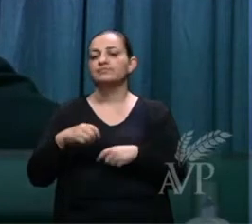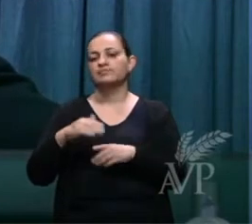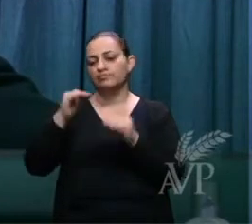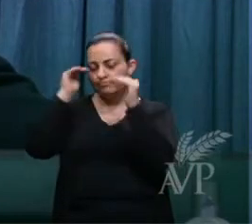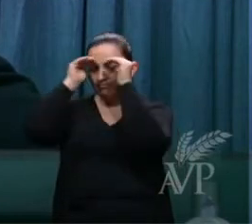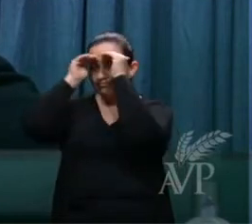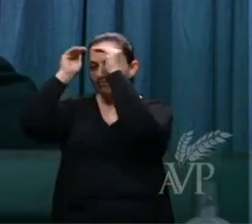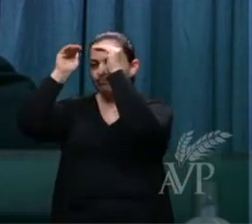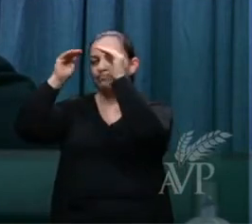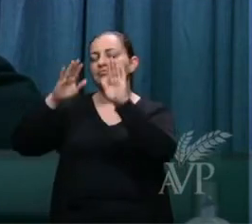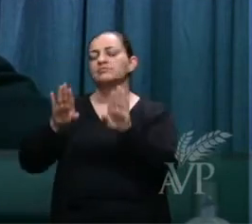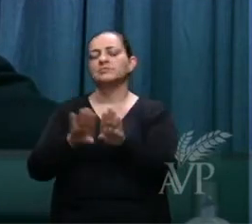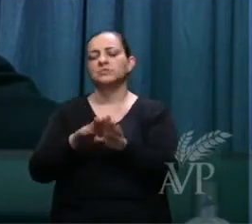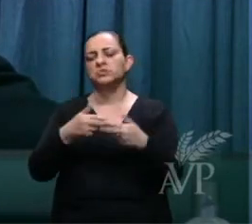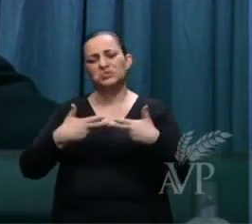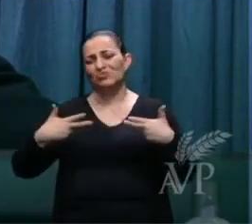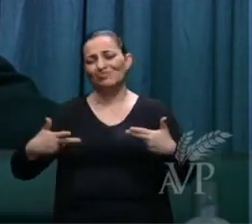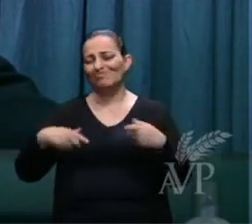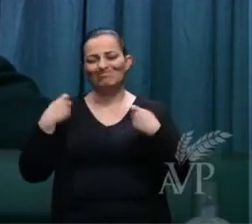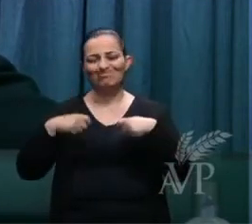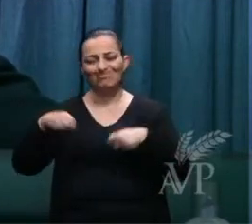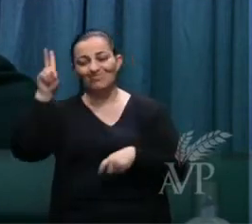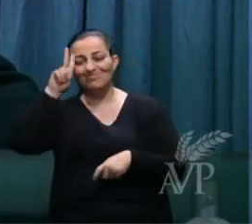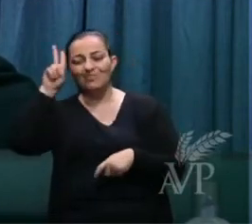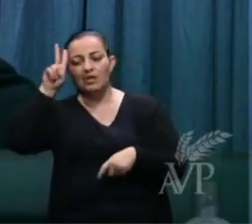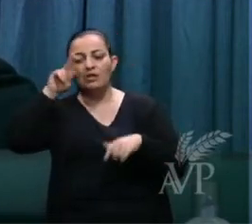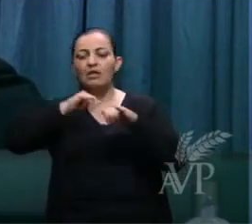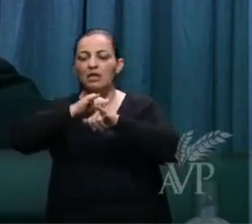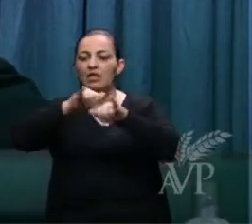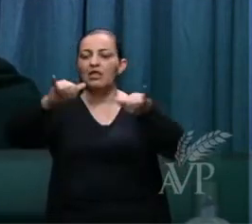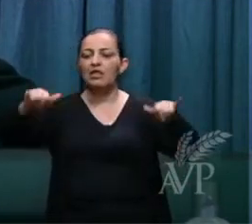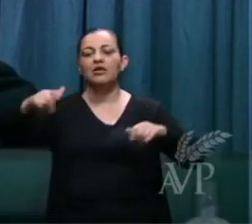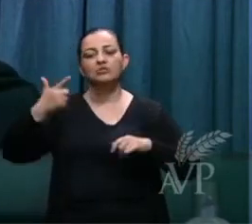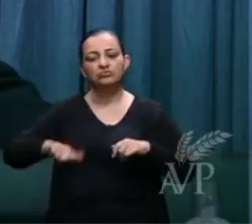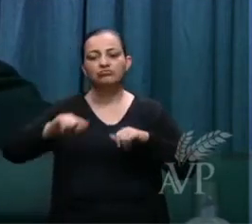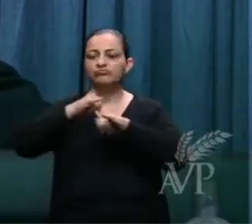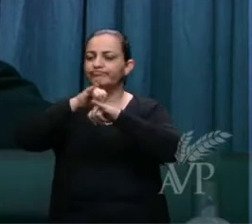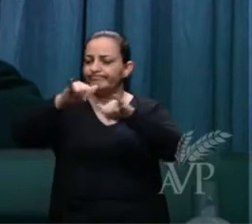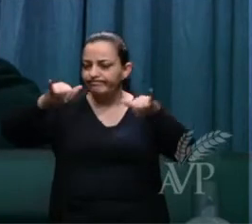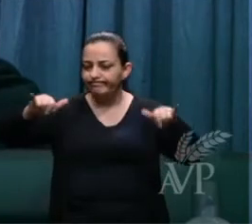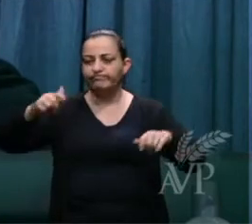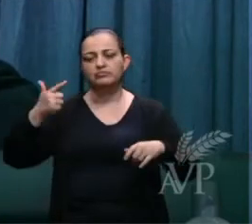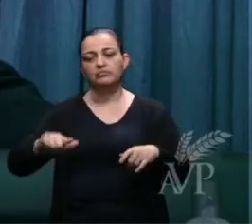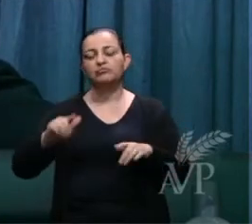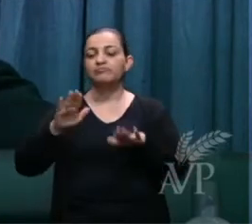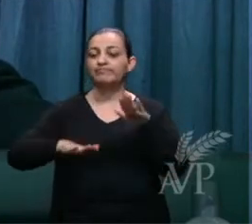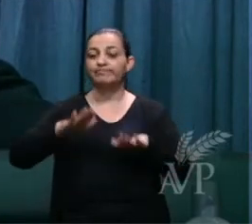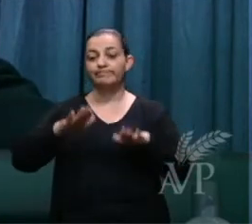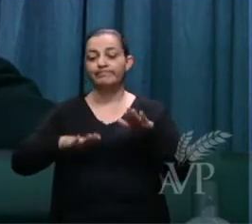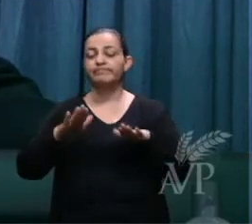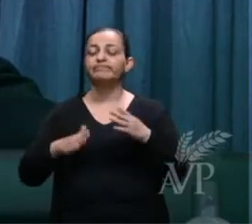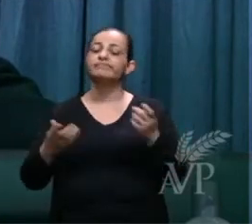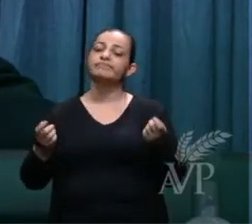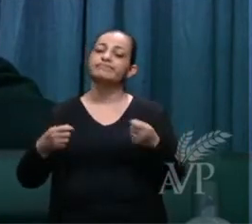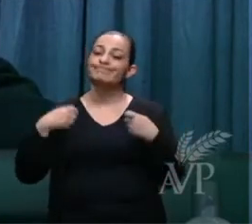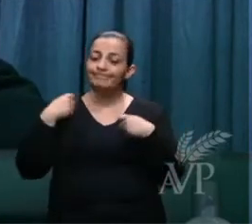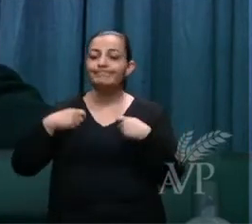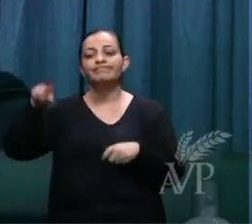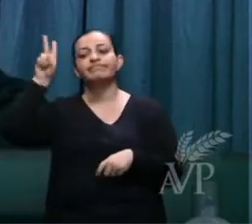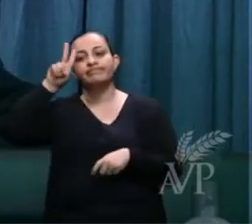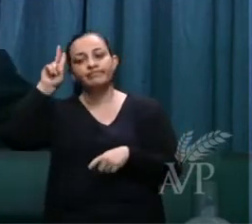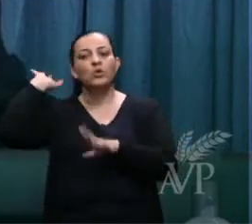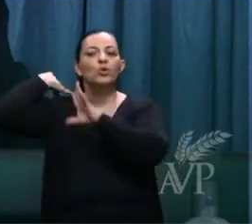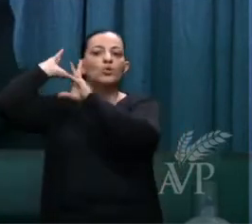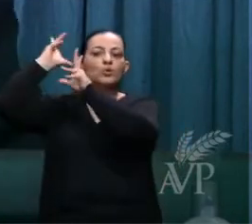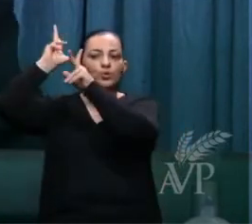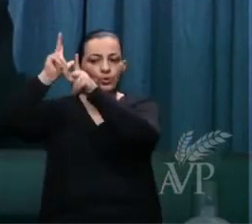são coisas que a gente nem deveria lembrar. Mas é obrigatório, de vez em quando, gente está recordando